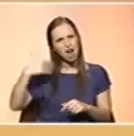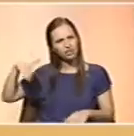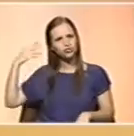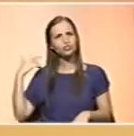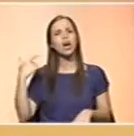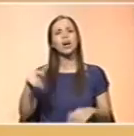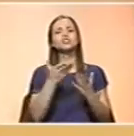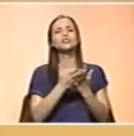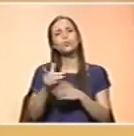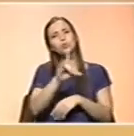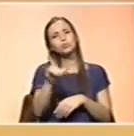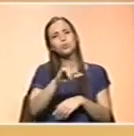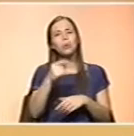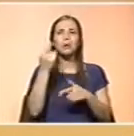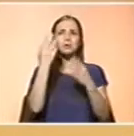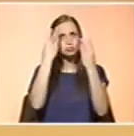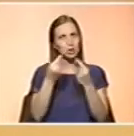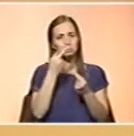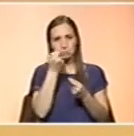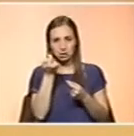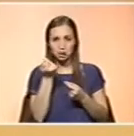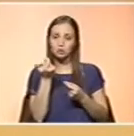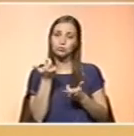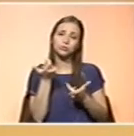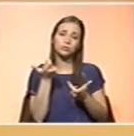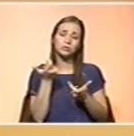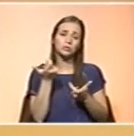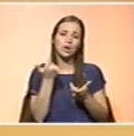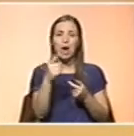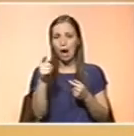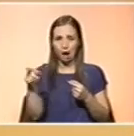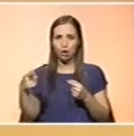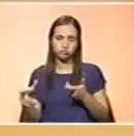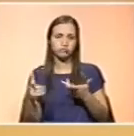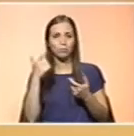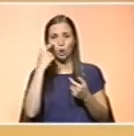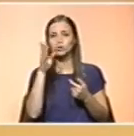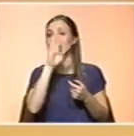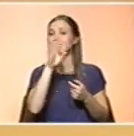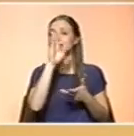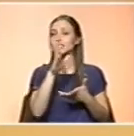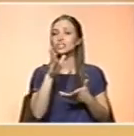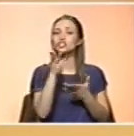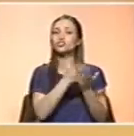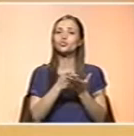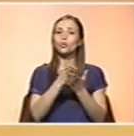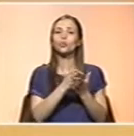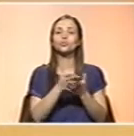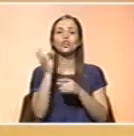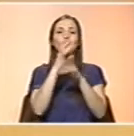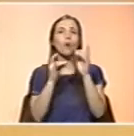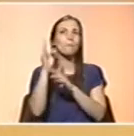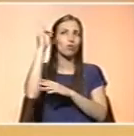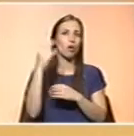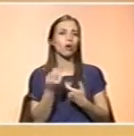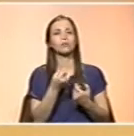resultados similares. Haverá, digamos, estudos assim parcelares, que mostram, e se nós formos, por exemplo, para estudos no norte da Europa, ou nos Estados Unidos, todos eles